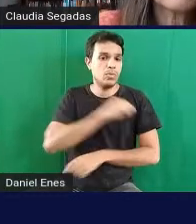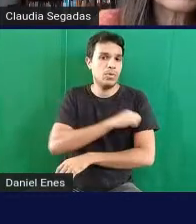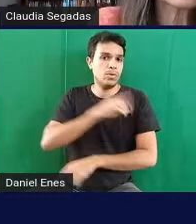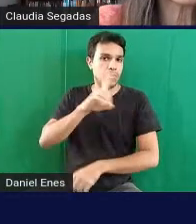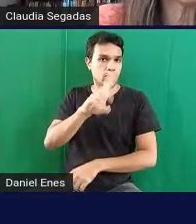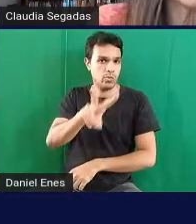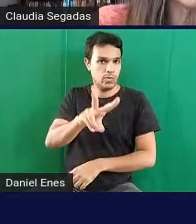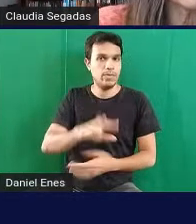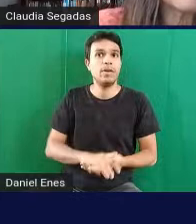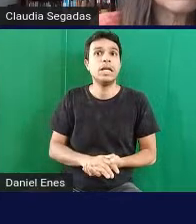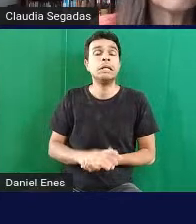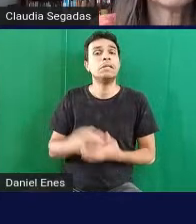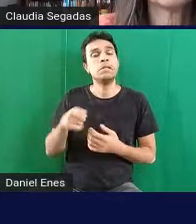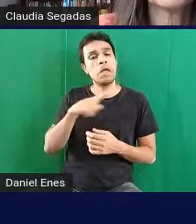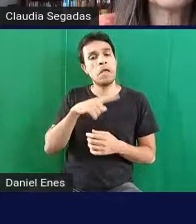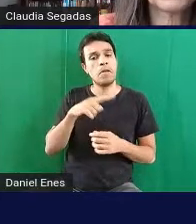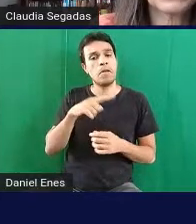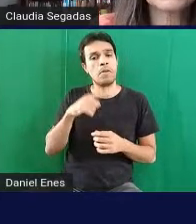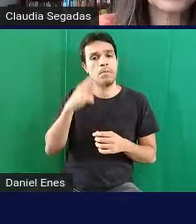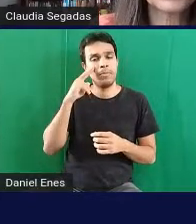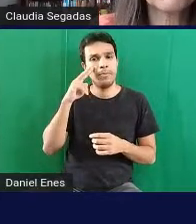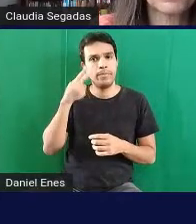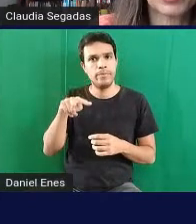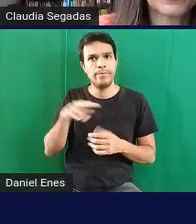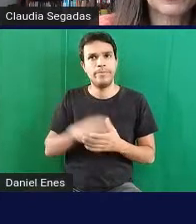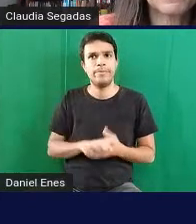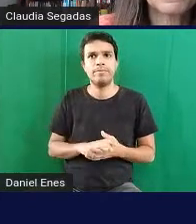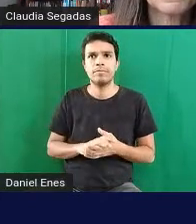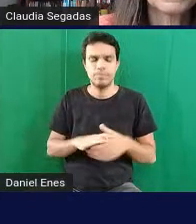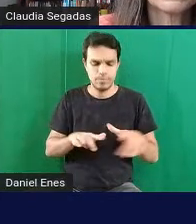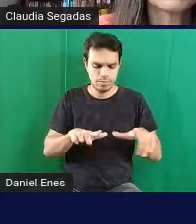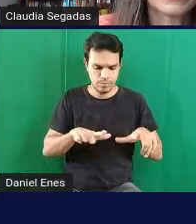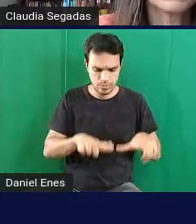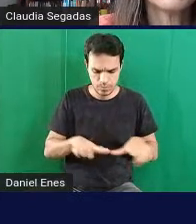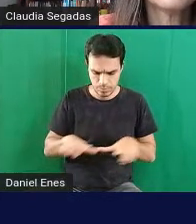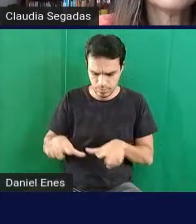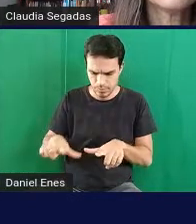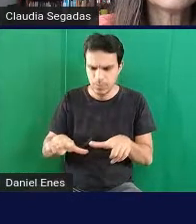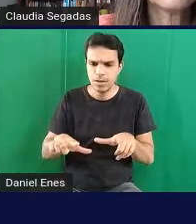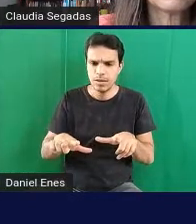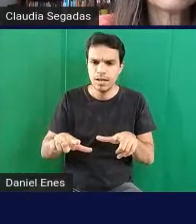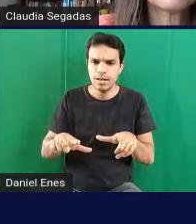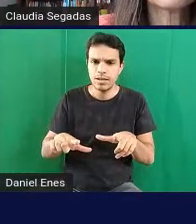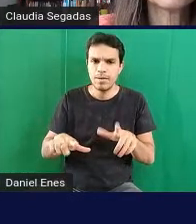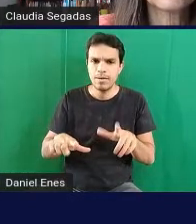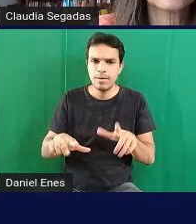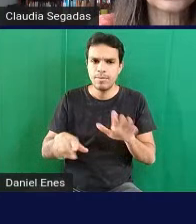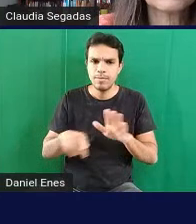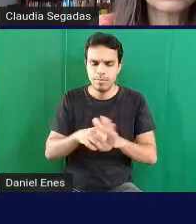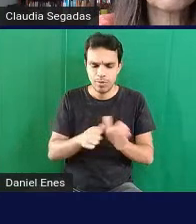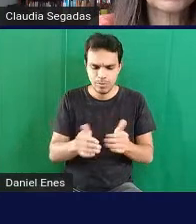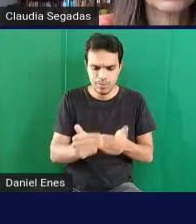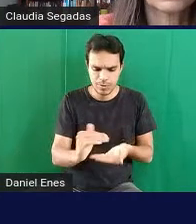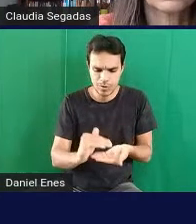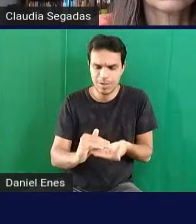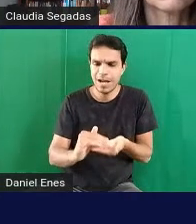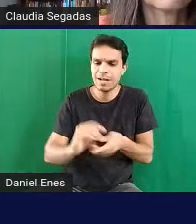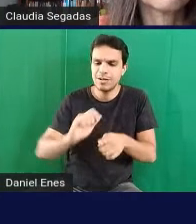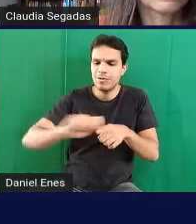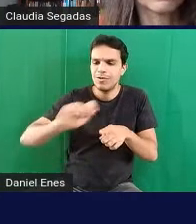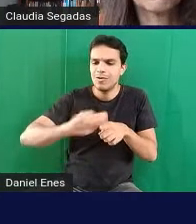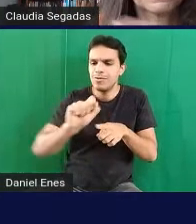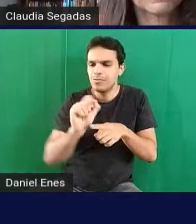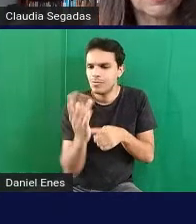então vocês estão vendo foi feito com caixas de fósforo tá então nós utilizamos